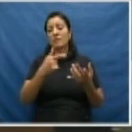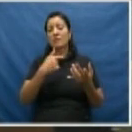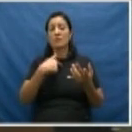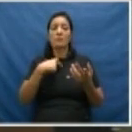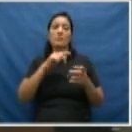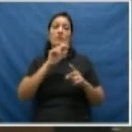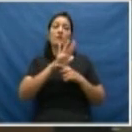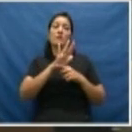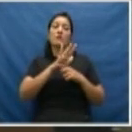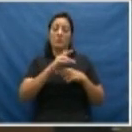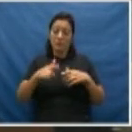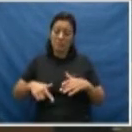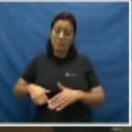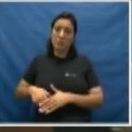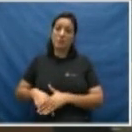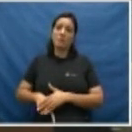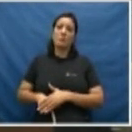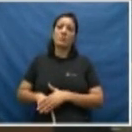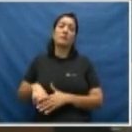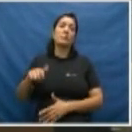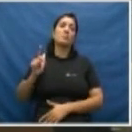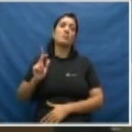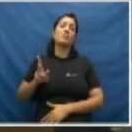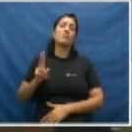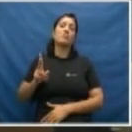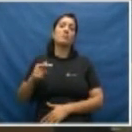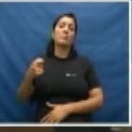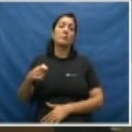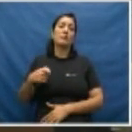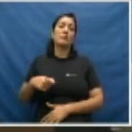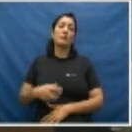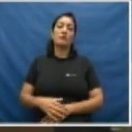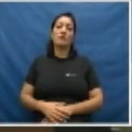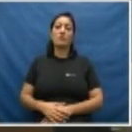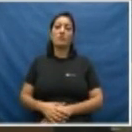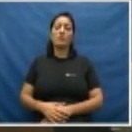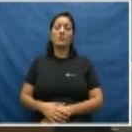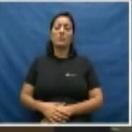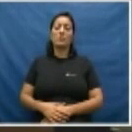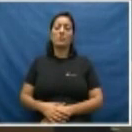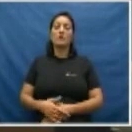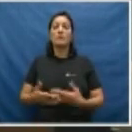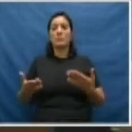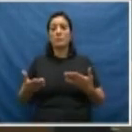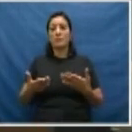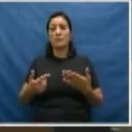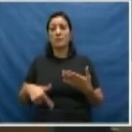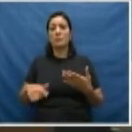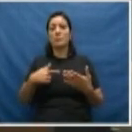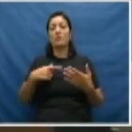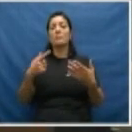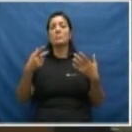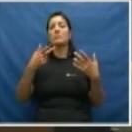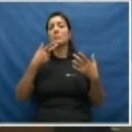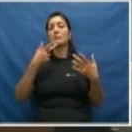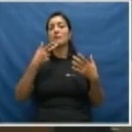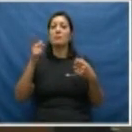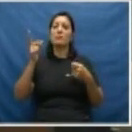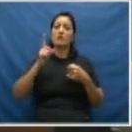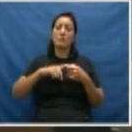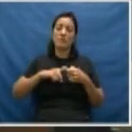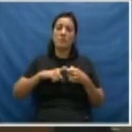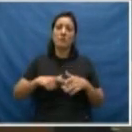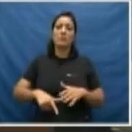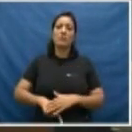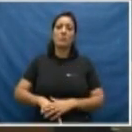que defendiam o uso das armas de fogo, que o cidadão tivesse armas de fogo. E hoje, acho que nós temos que retomar no Brasil uma campanha de